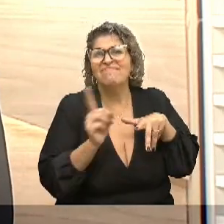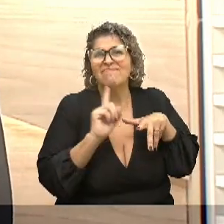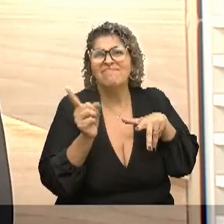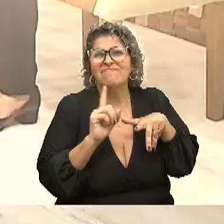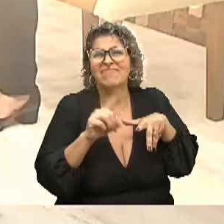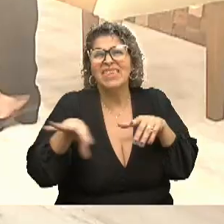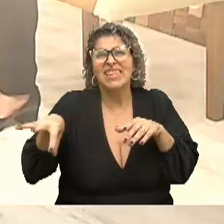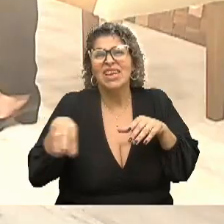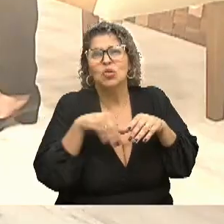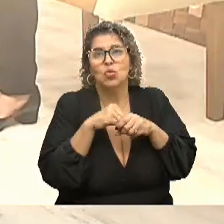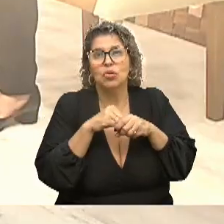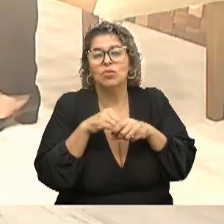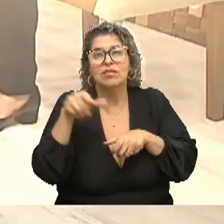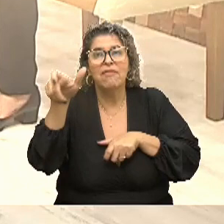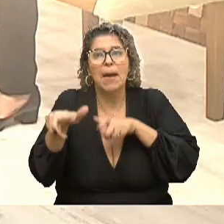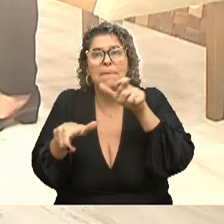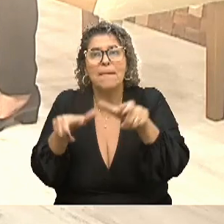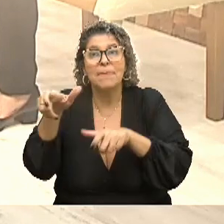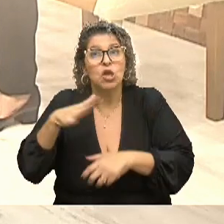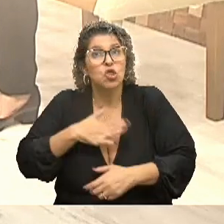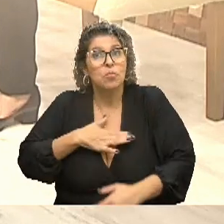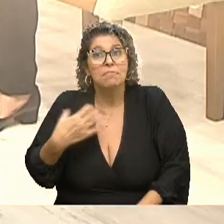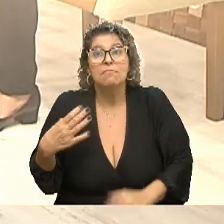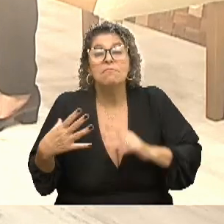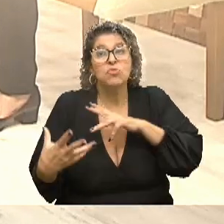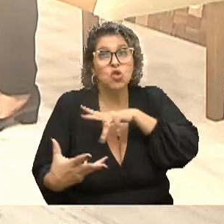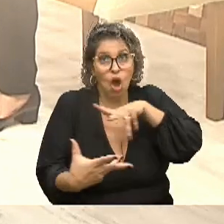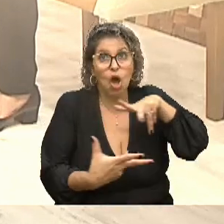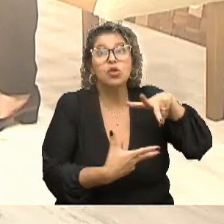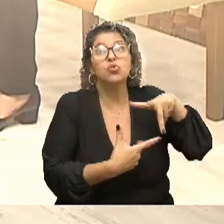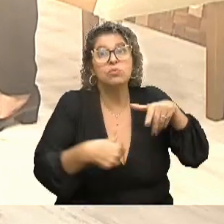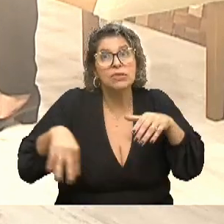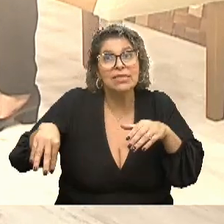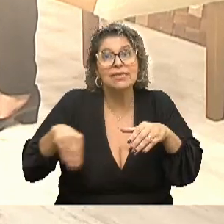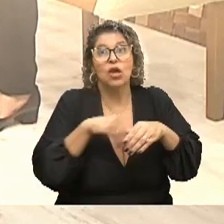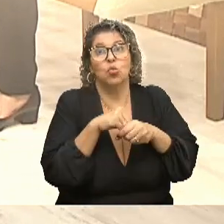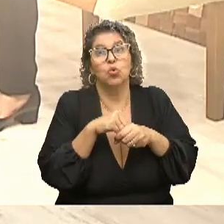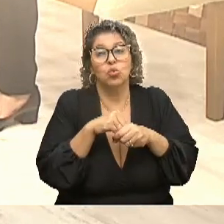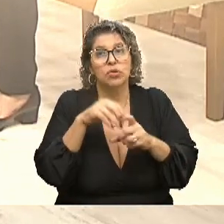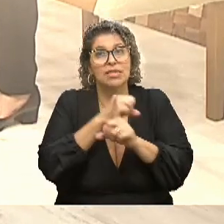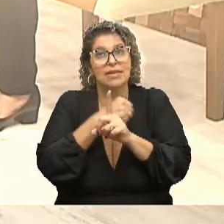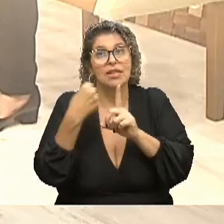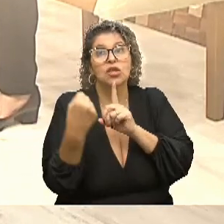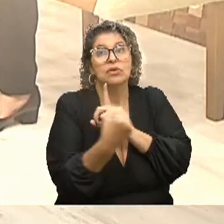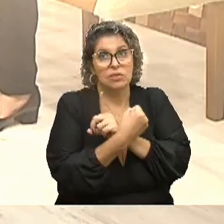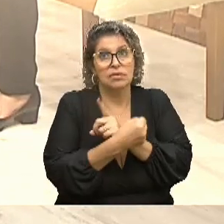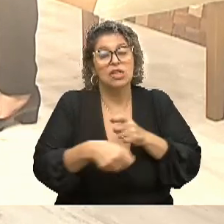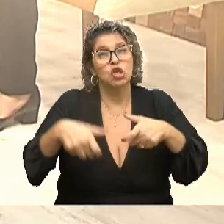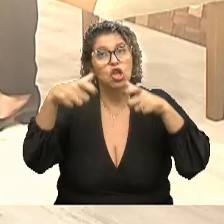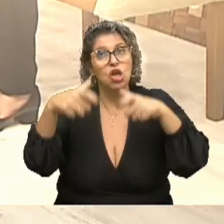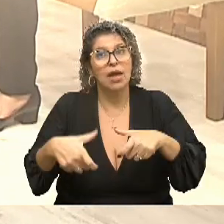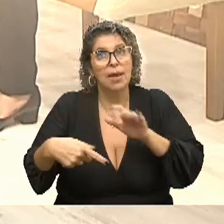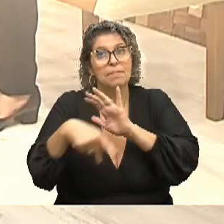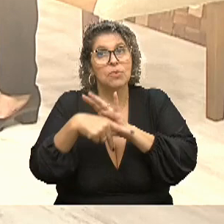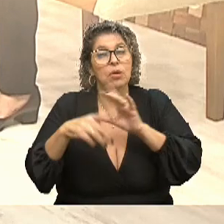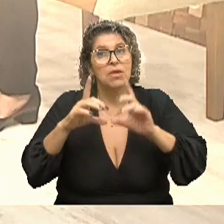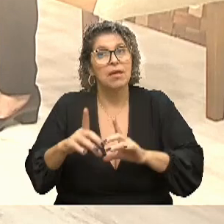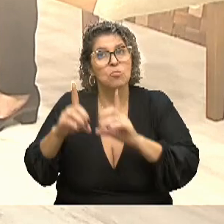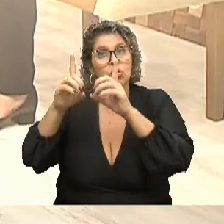autista está aqui, está ali, ele vive no meu mundo, no teu mundo, no nosso mundo, na nossa sociedade, e esse lugar é dele por direito.